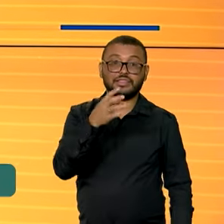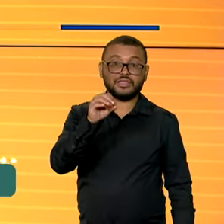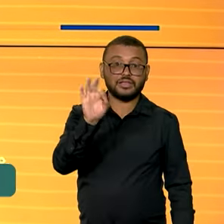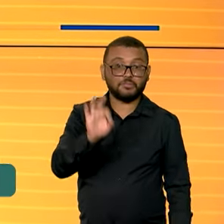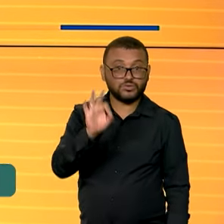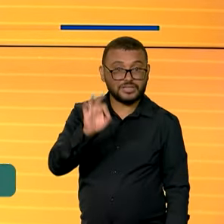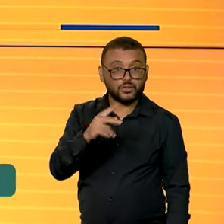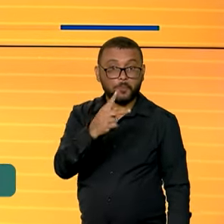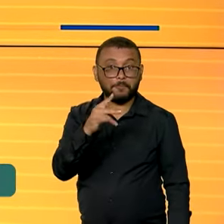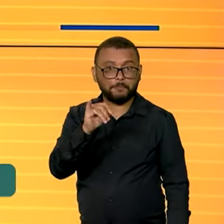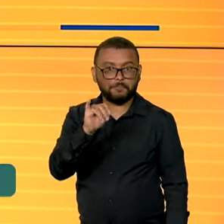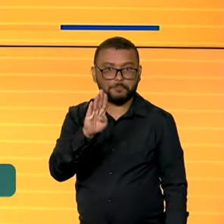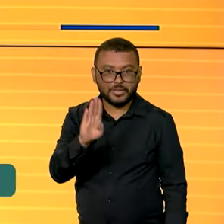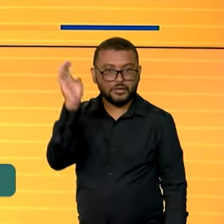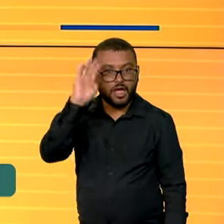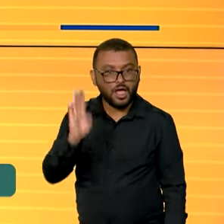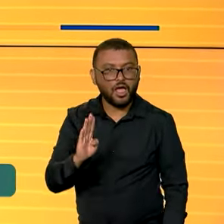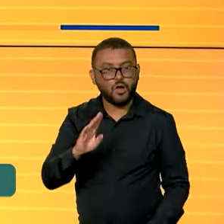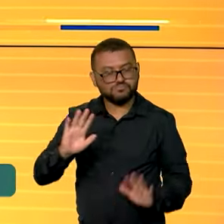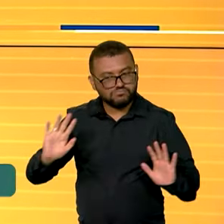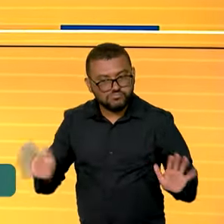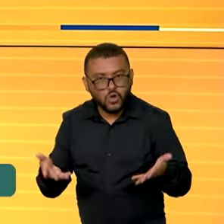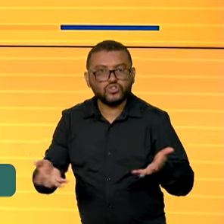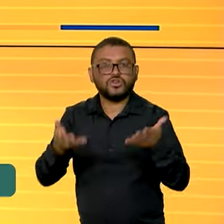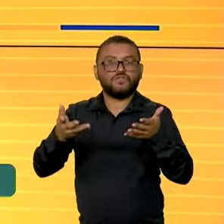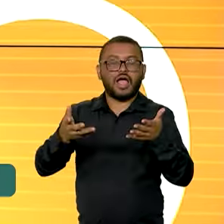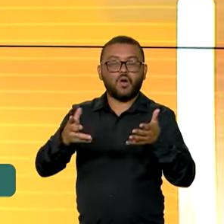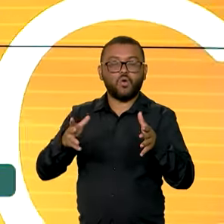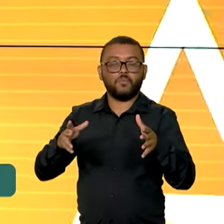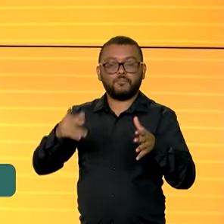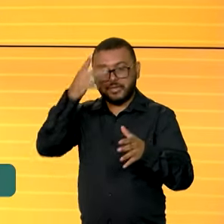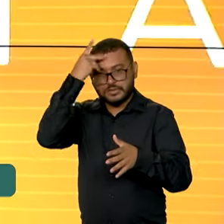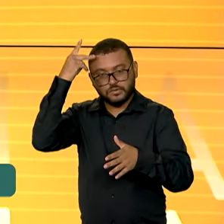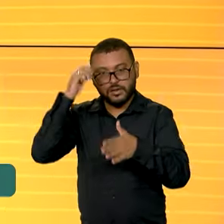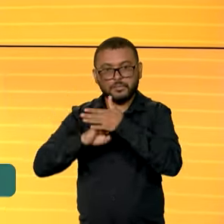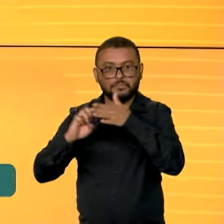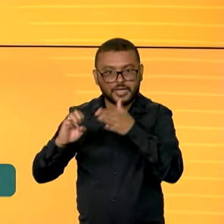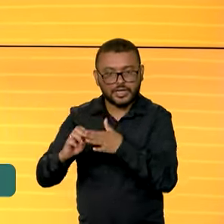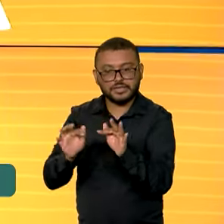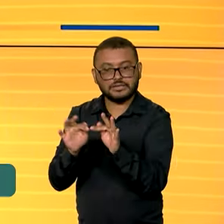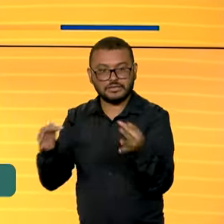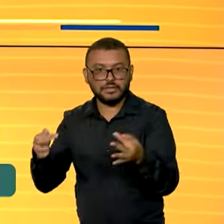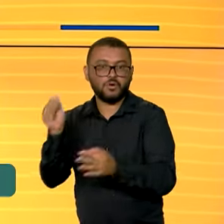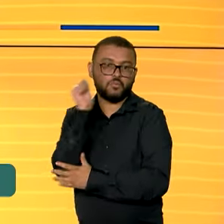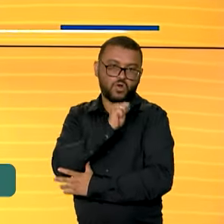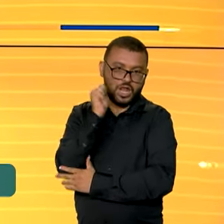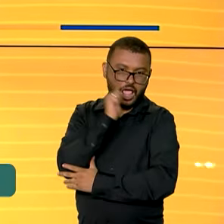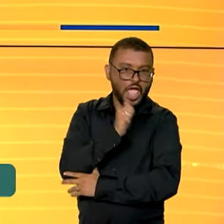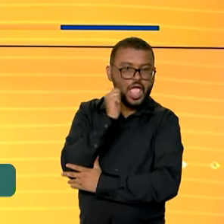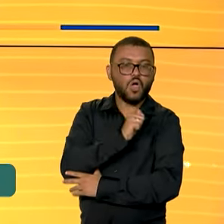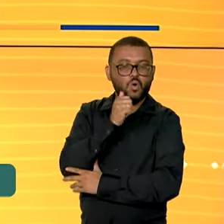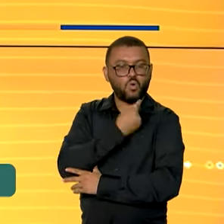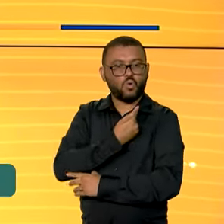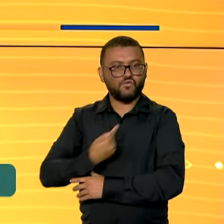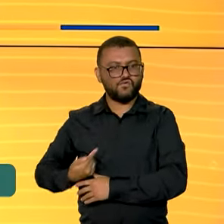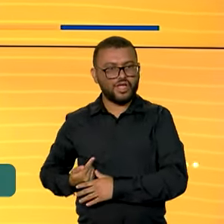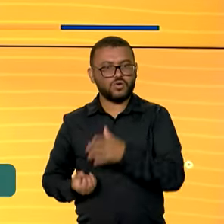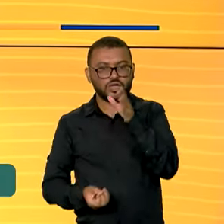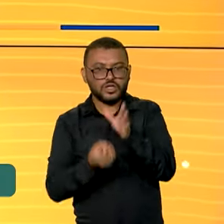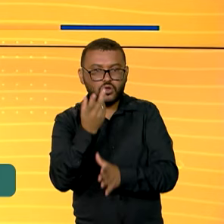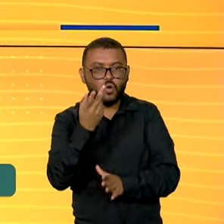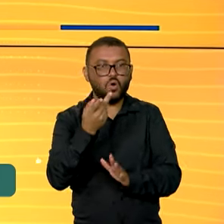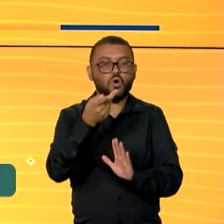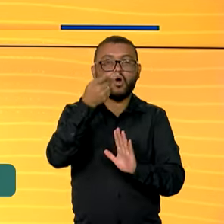PIB brasileiro. Para incentivar ainda mais esse setor e também os pequenos negócios comandados por mulheres, o governo federal